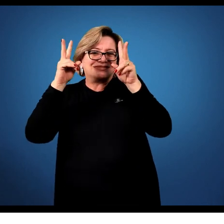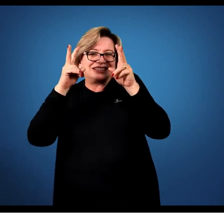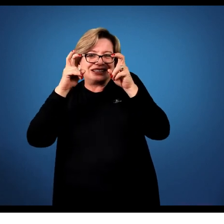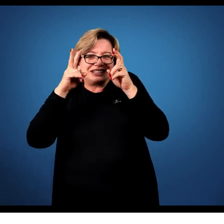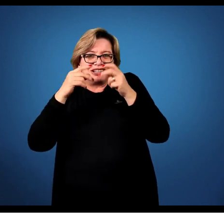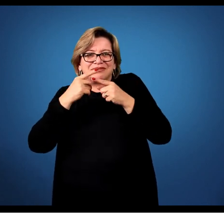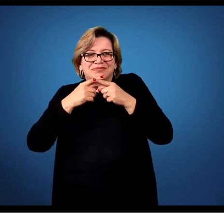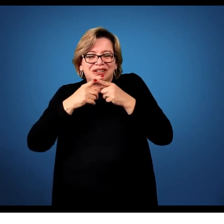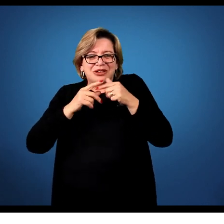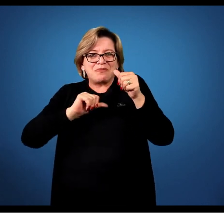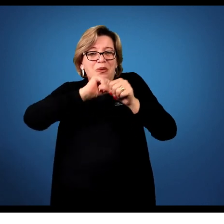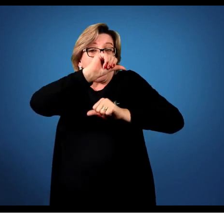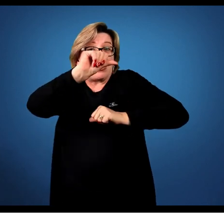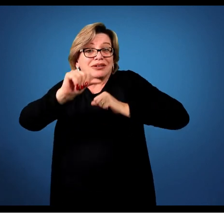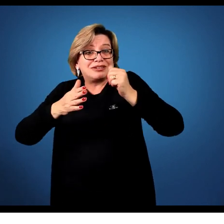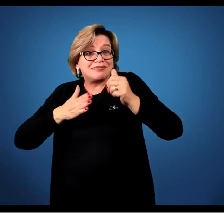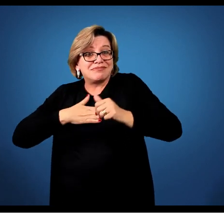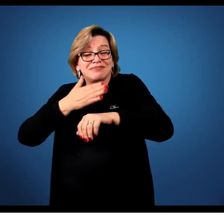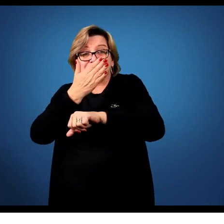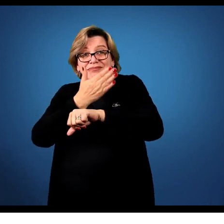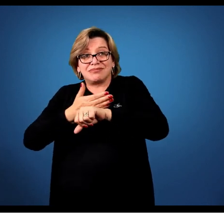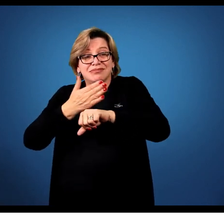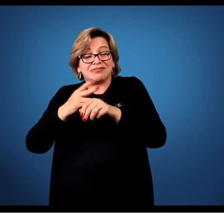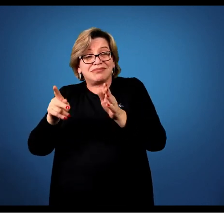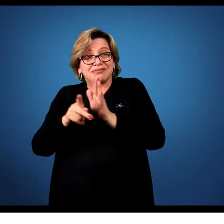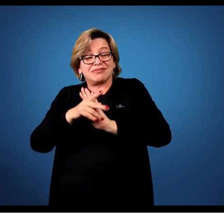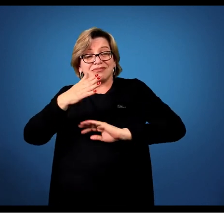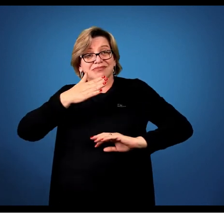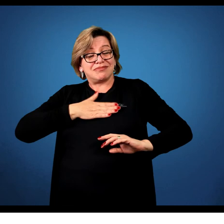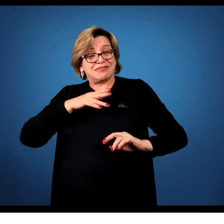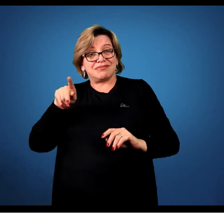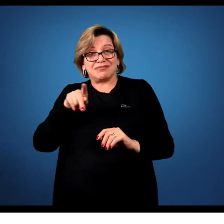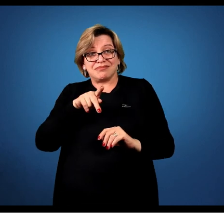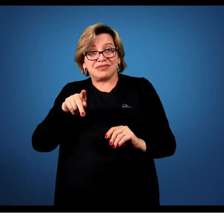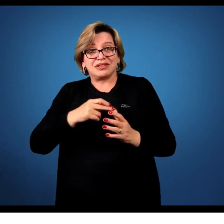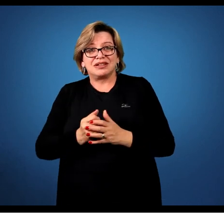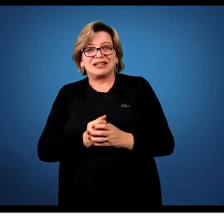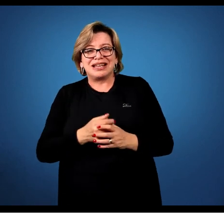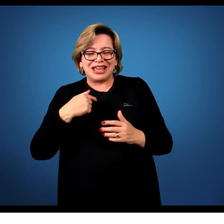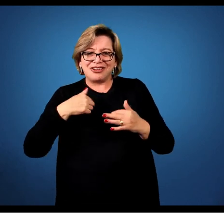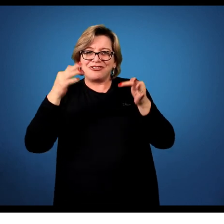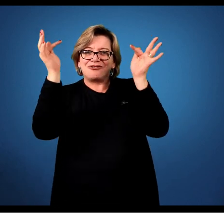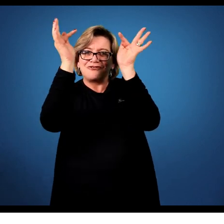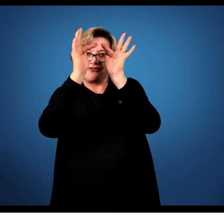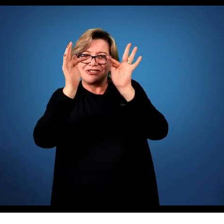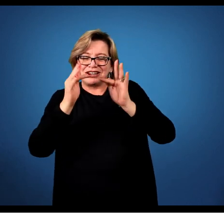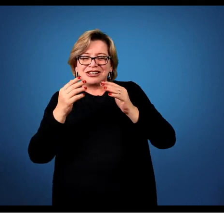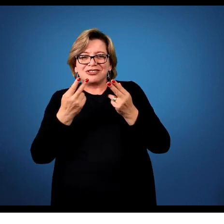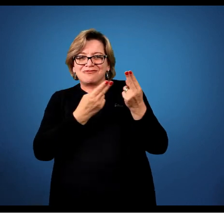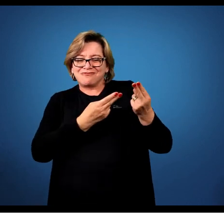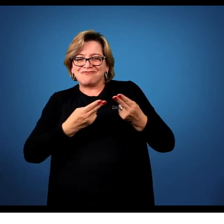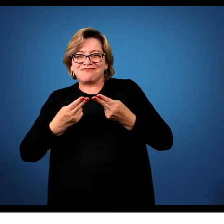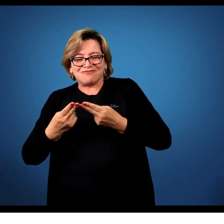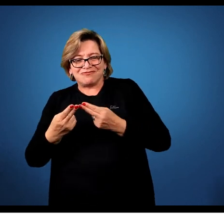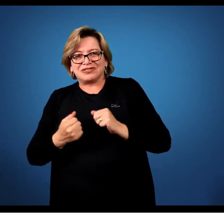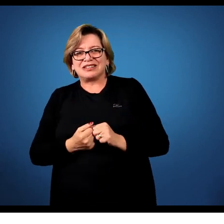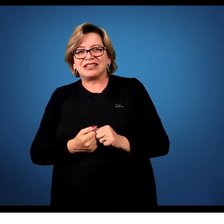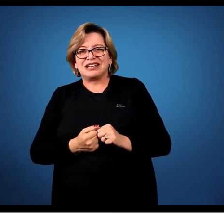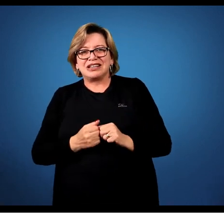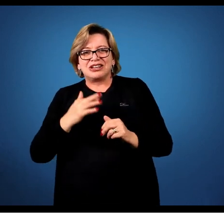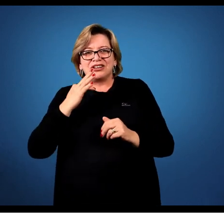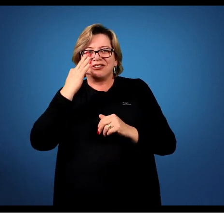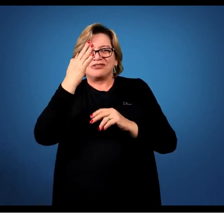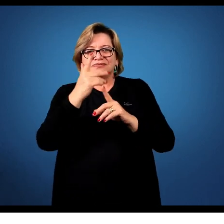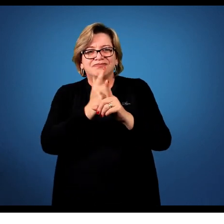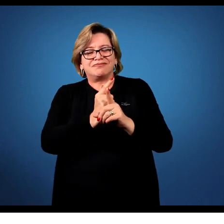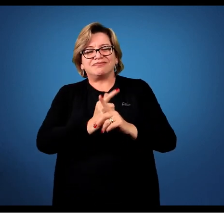modificou a minha prática, o meu jeito de agir enquanto professor, então, eu fico bem feliz por esse convite. Até a